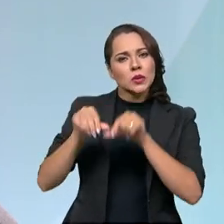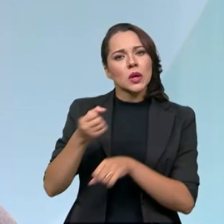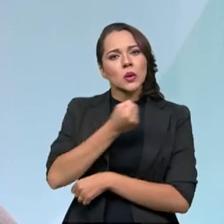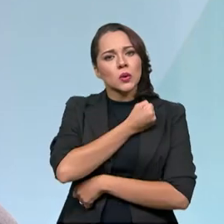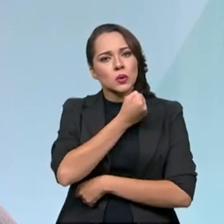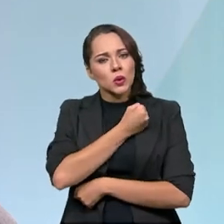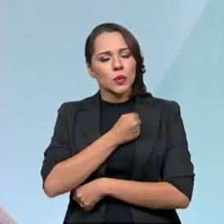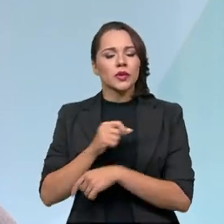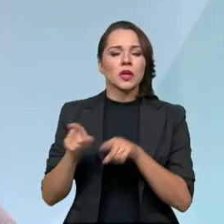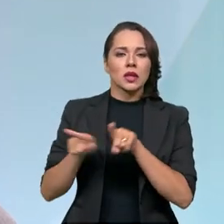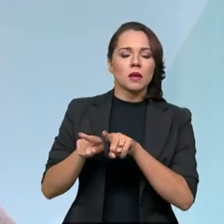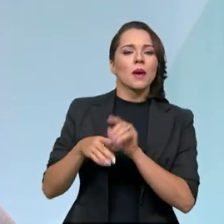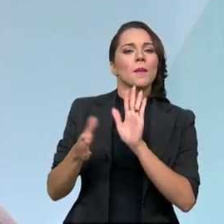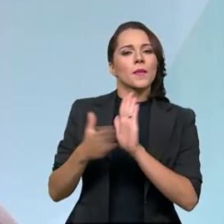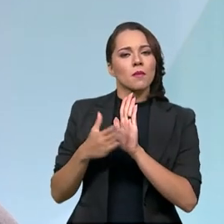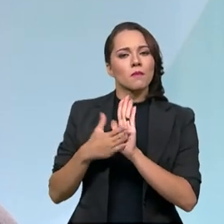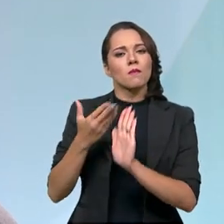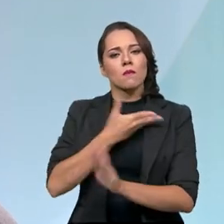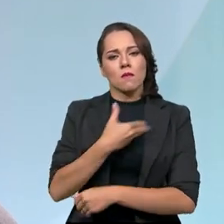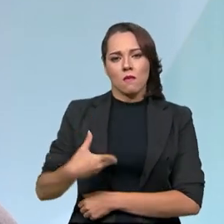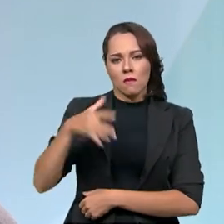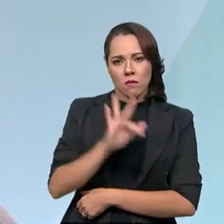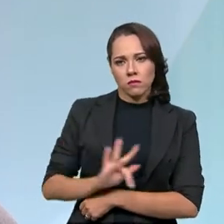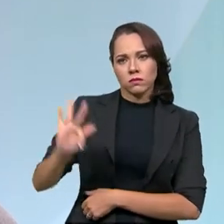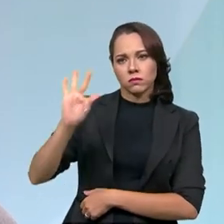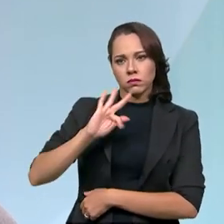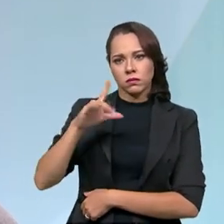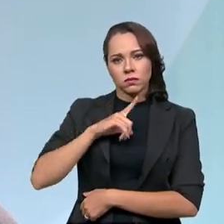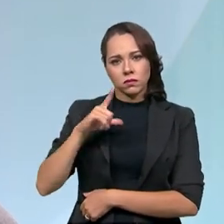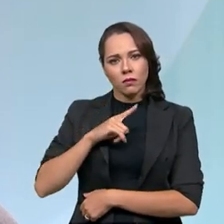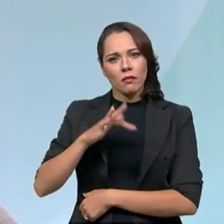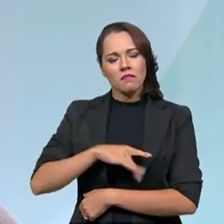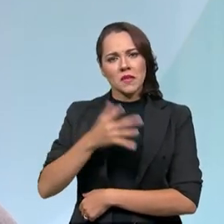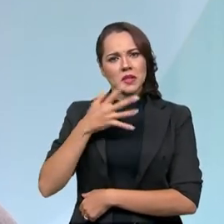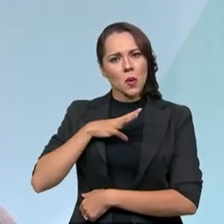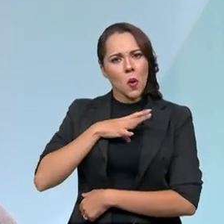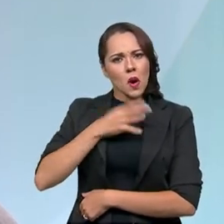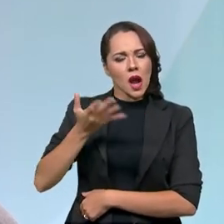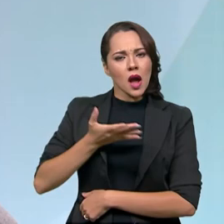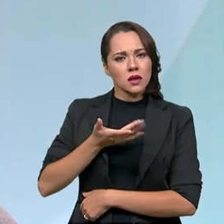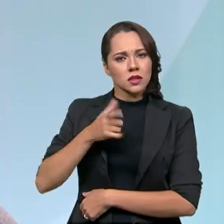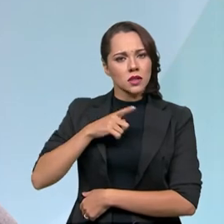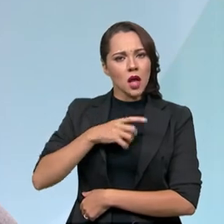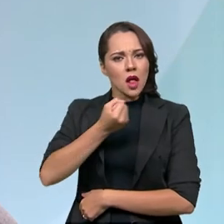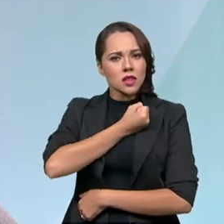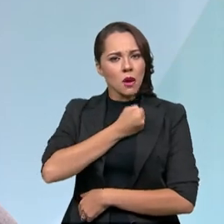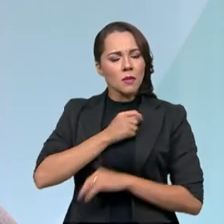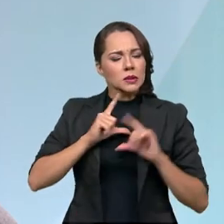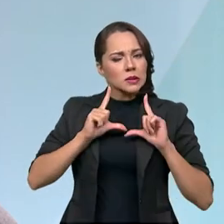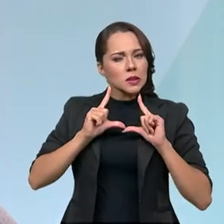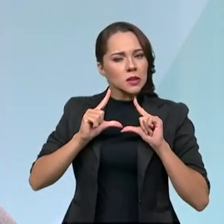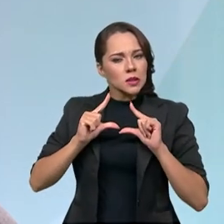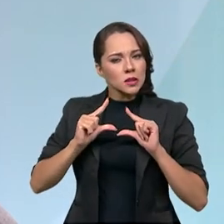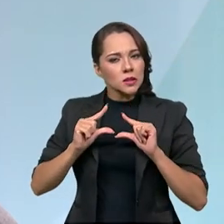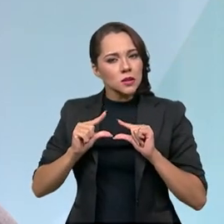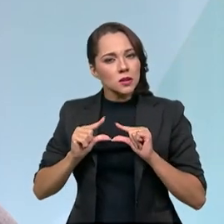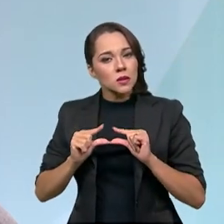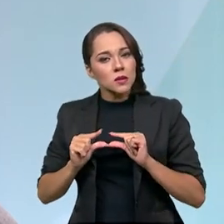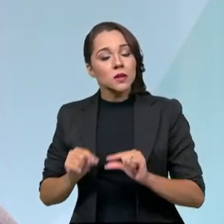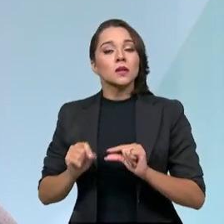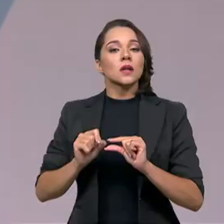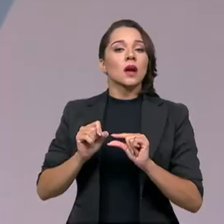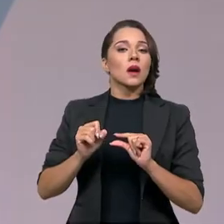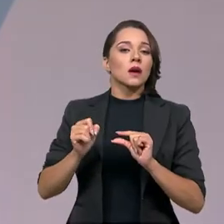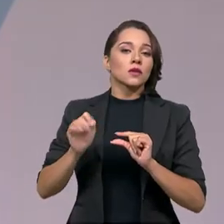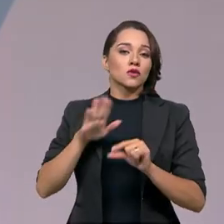números. Há uma proposta do governo federal, nessa ousadia de buscar números mais aceitáveis em relação à